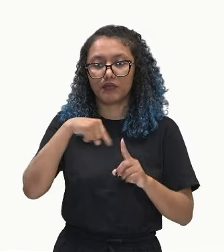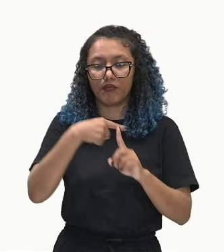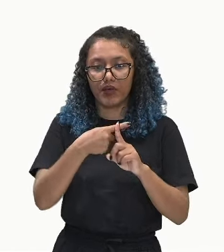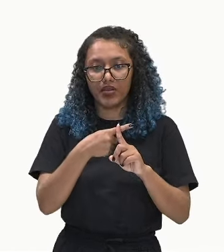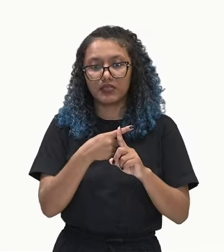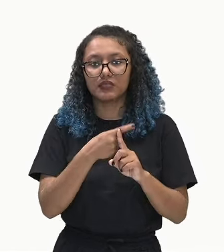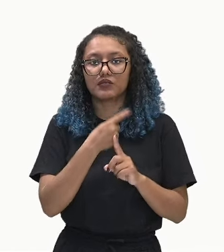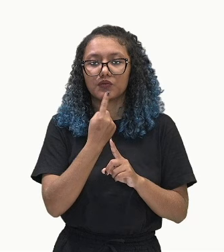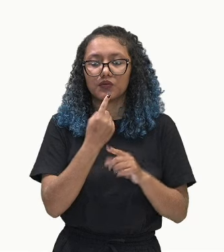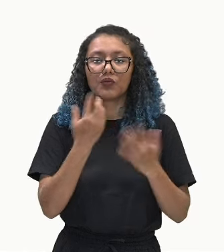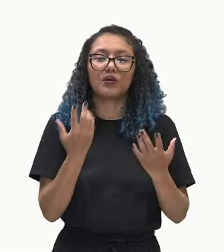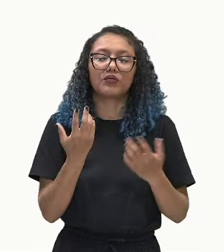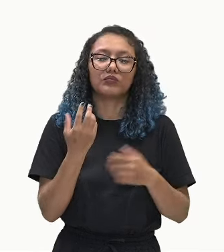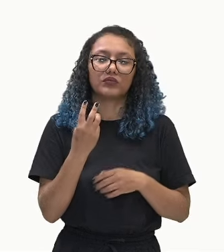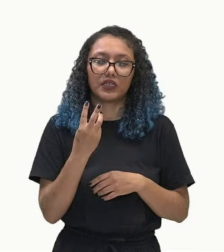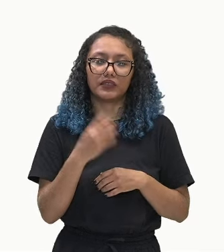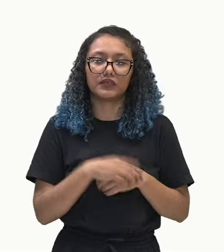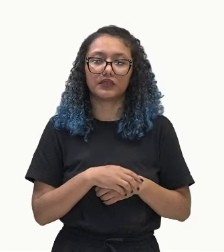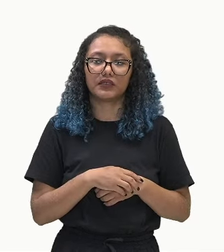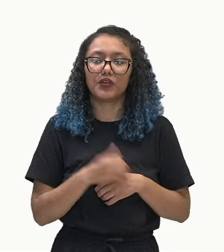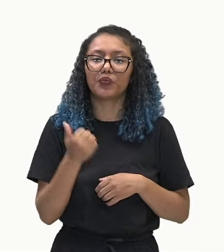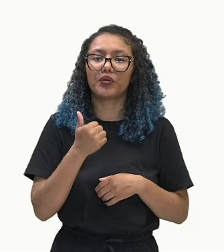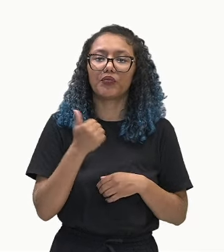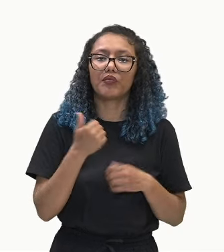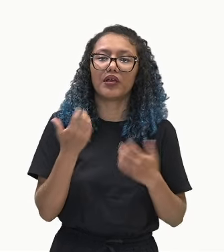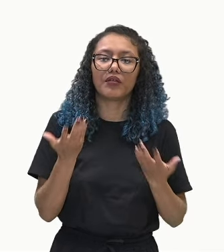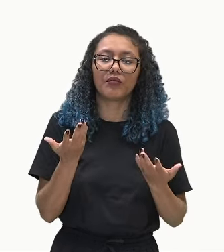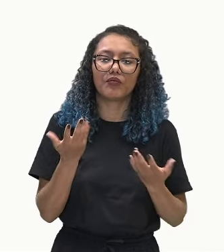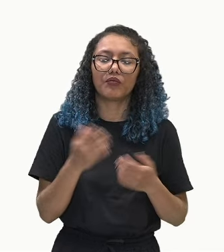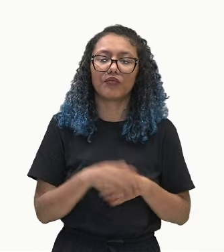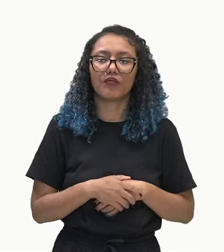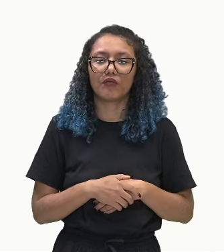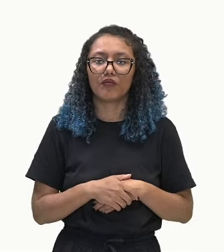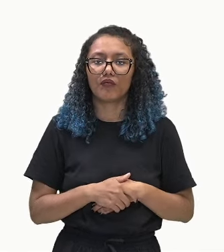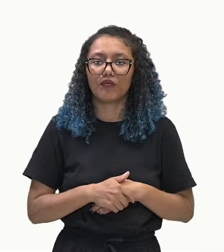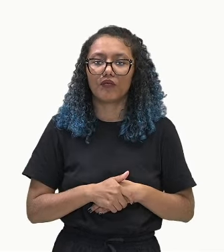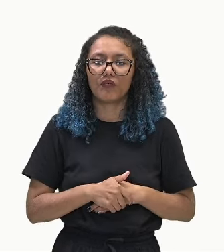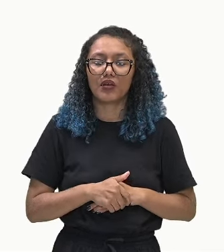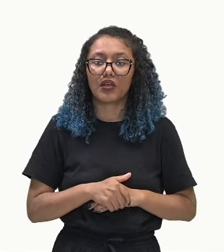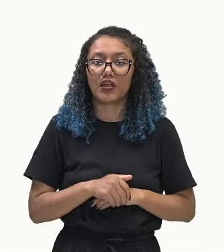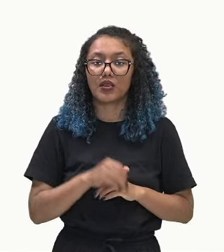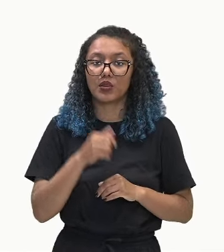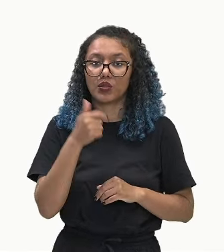E o primeiro termo é quem? É 2 menos a razão.